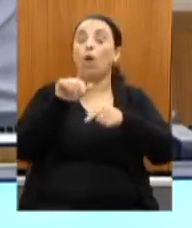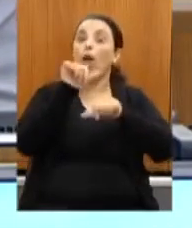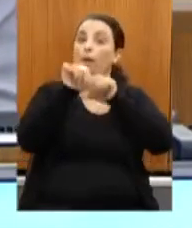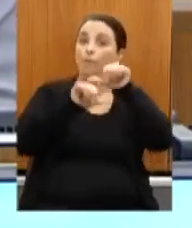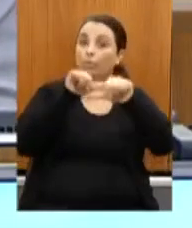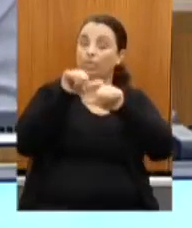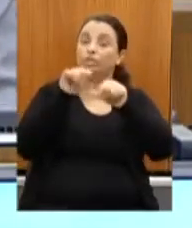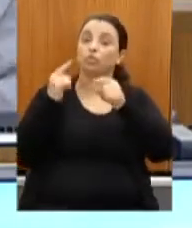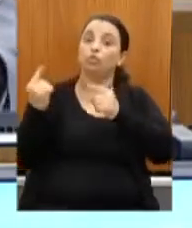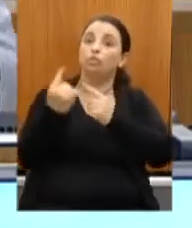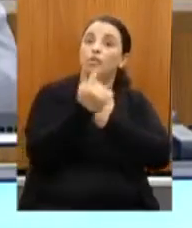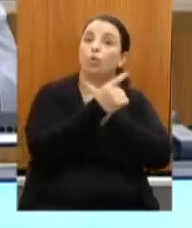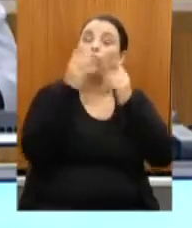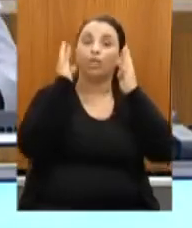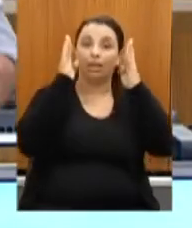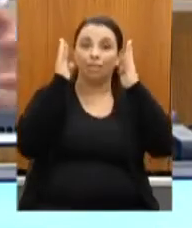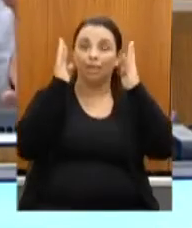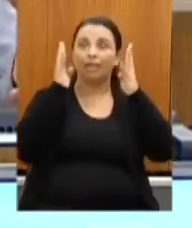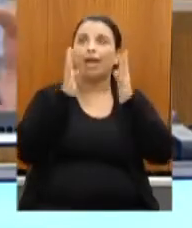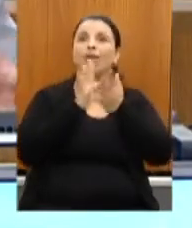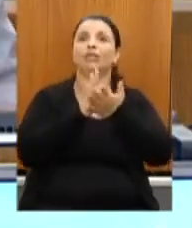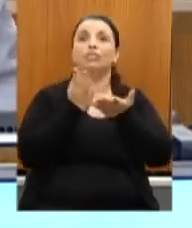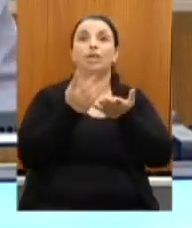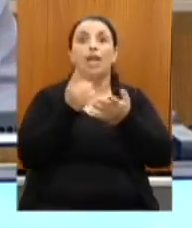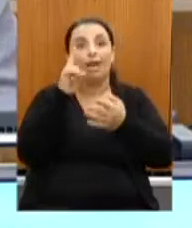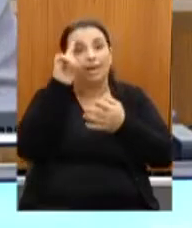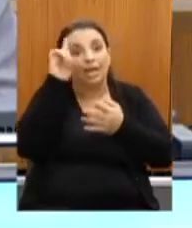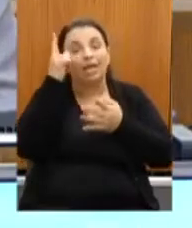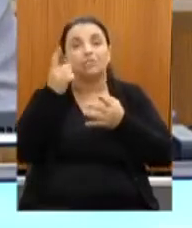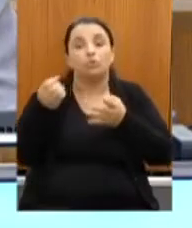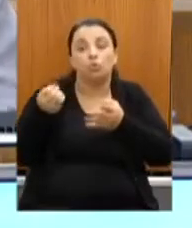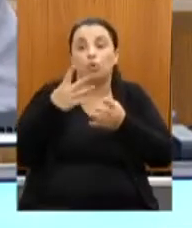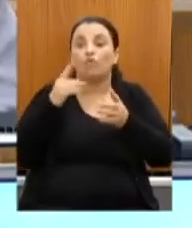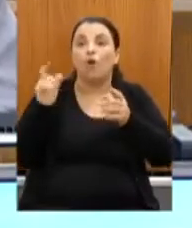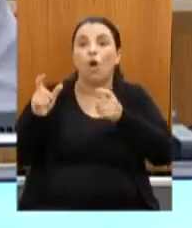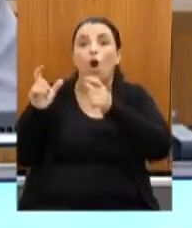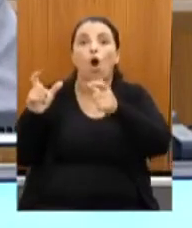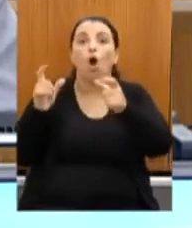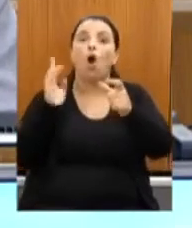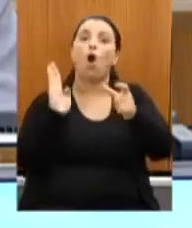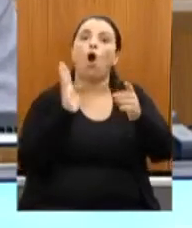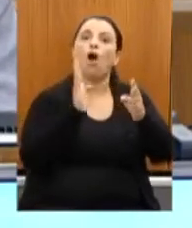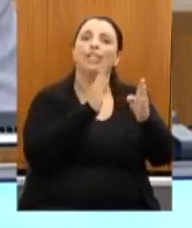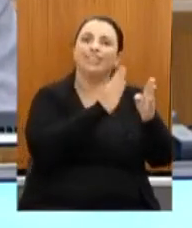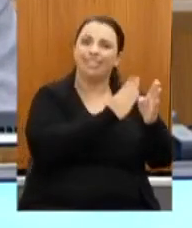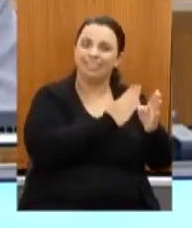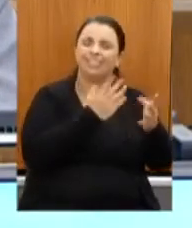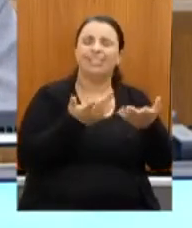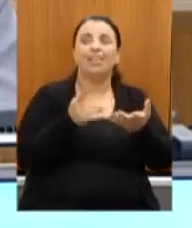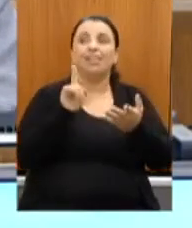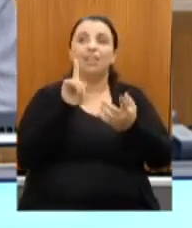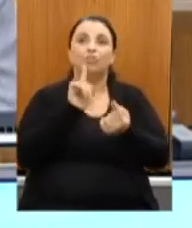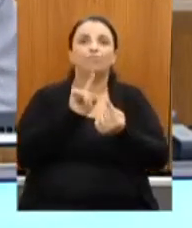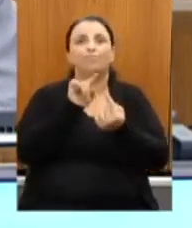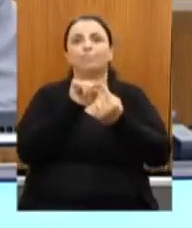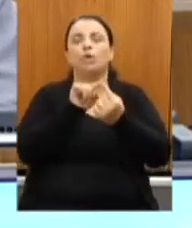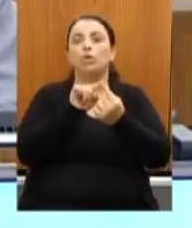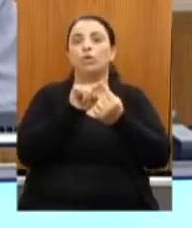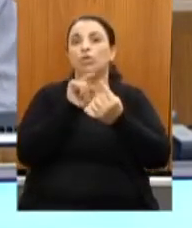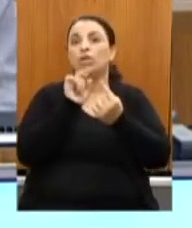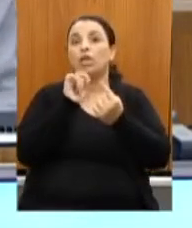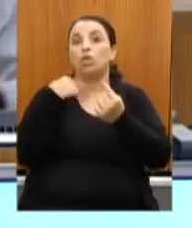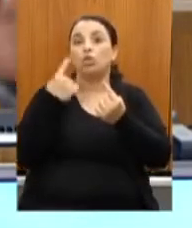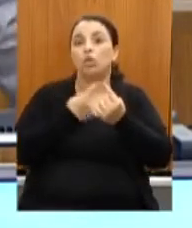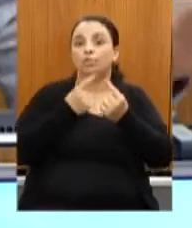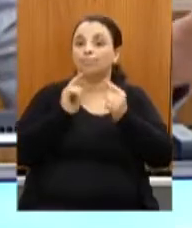Praça da Liberdade, a criação de um Circuito Turístico de Rotas vai muito nesse sentido de contribuirmos